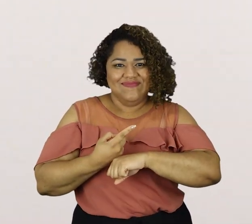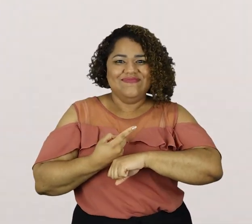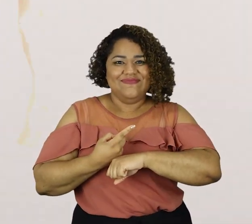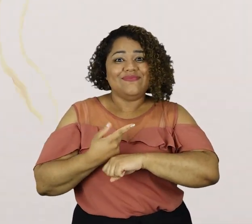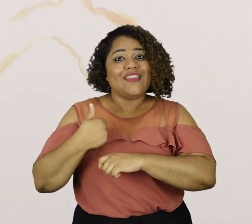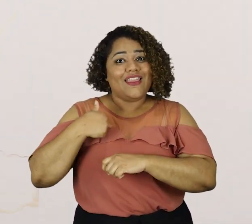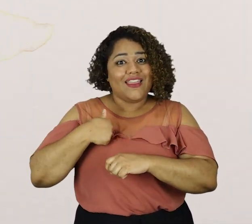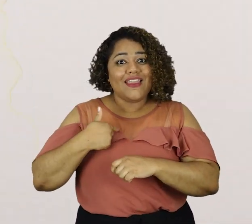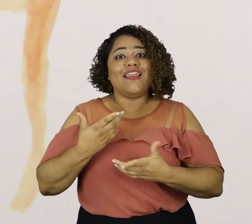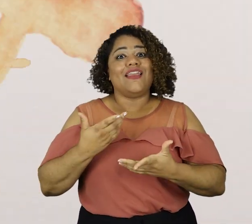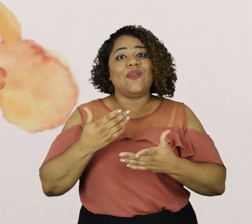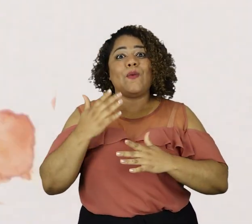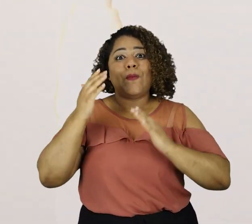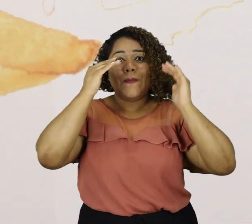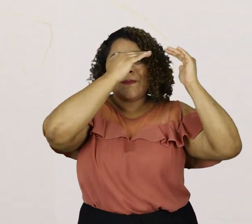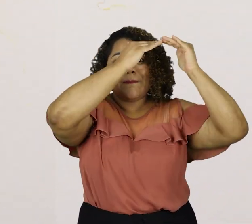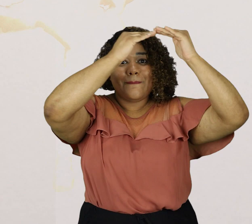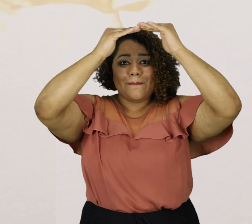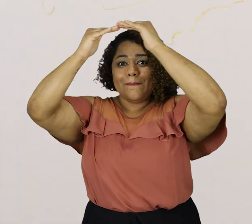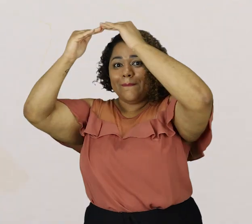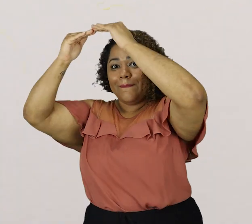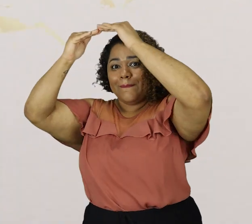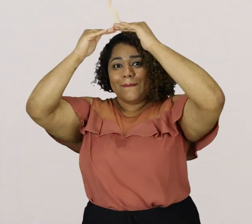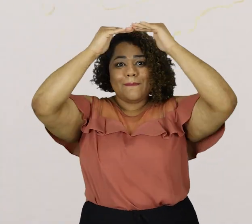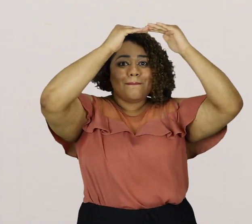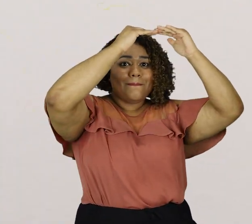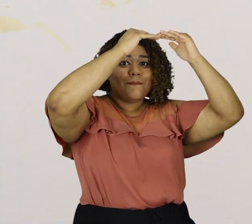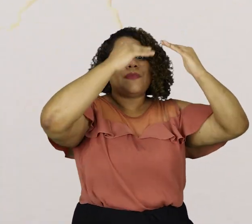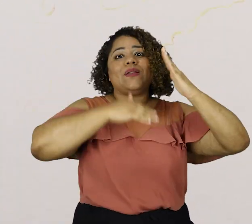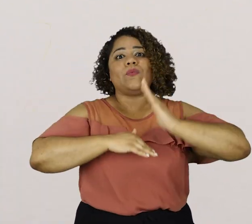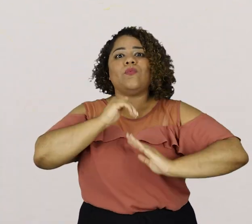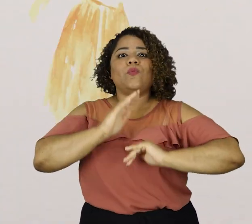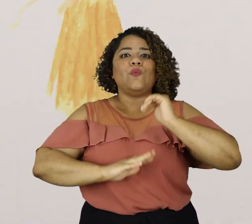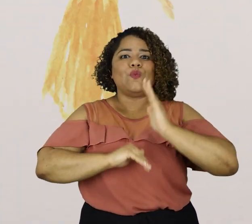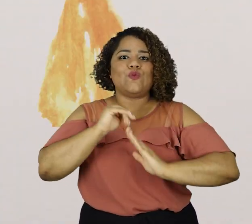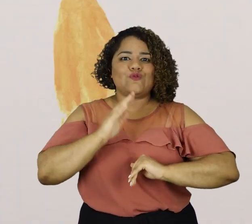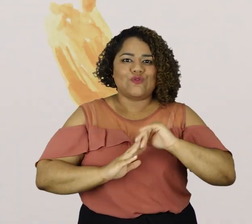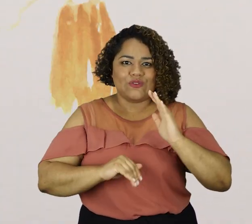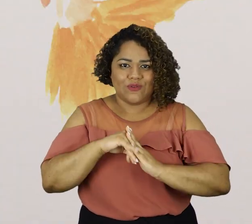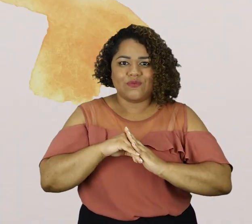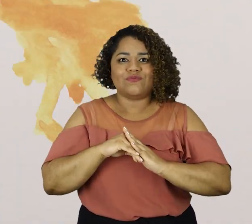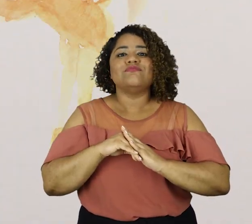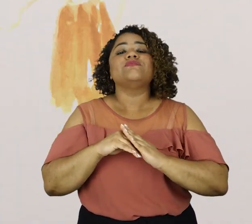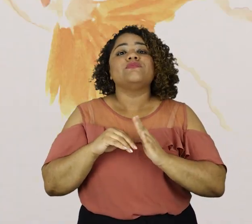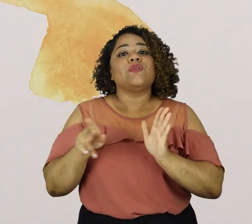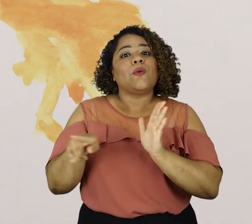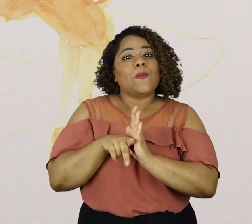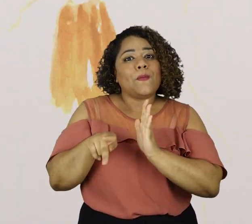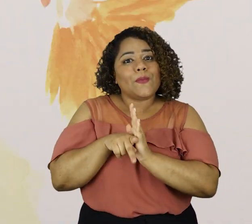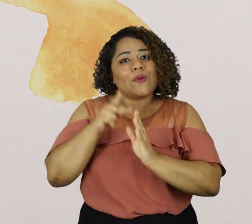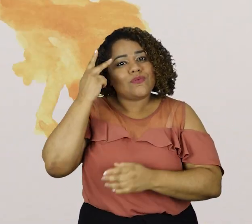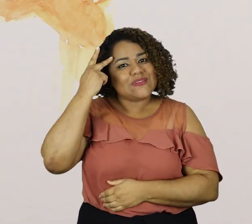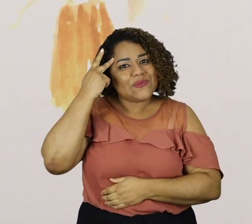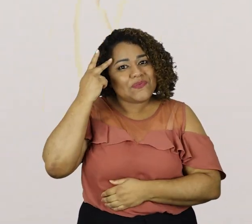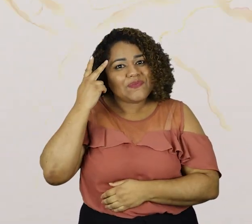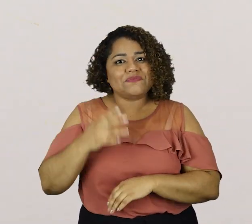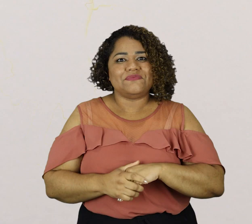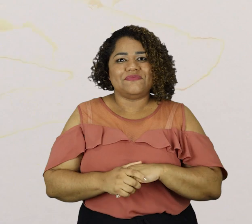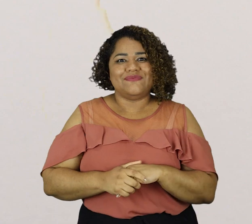sou bailarina profissional de balé clássico da parte de São Paulo e eu fui